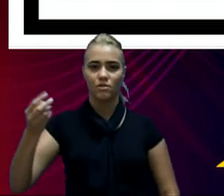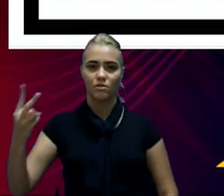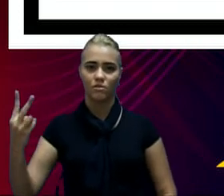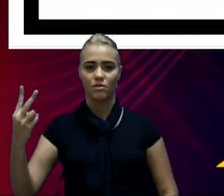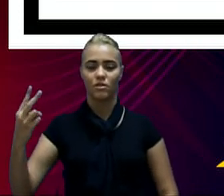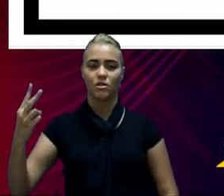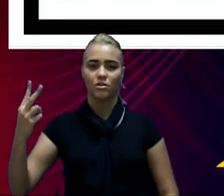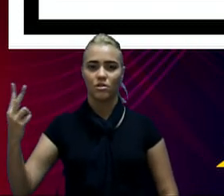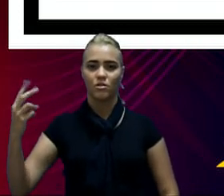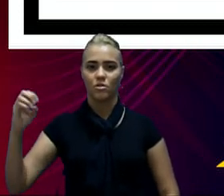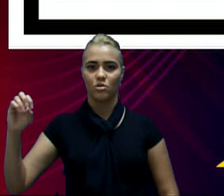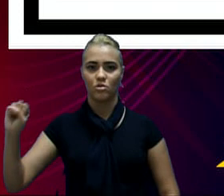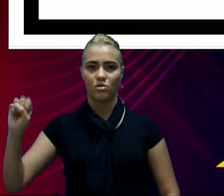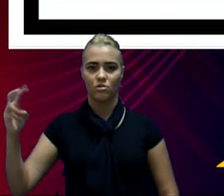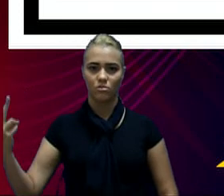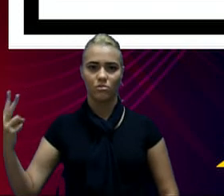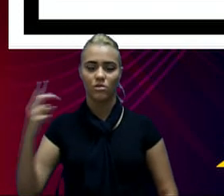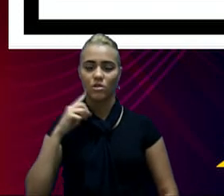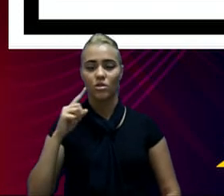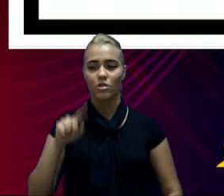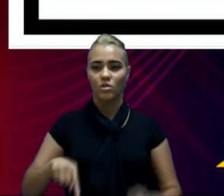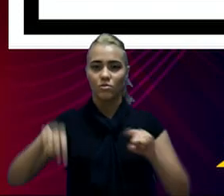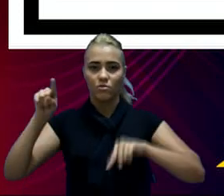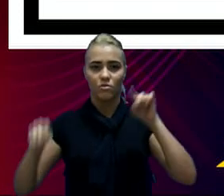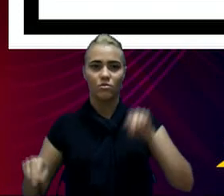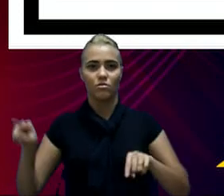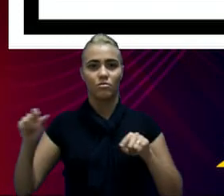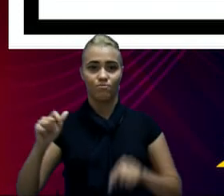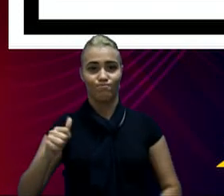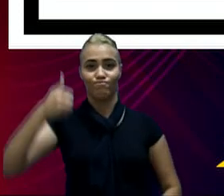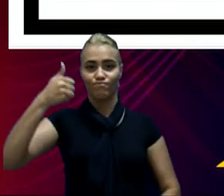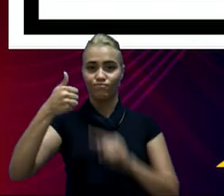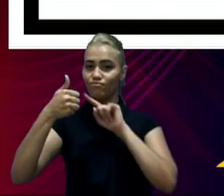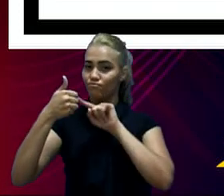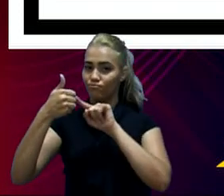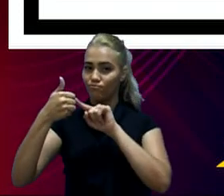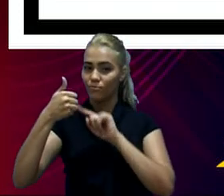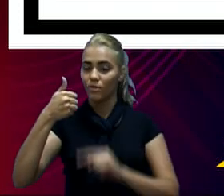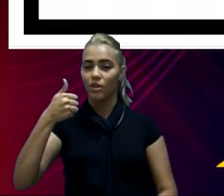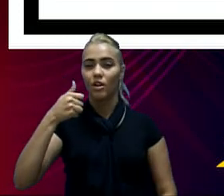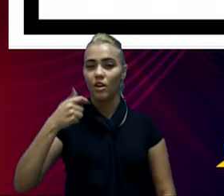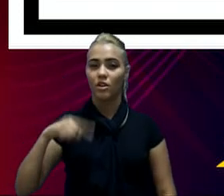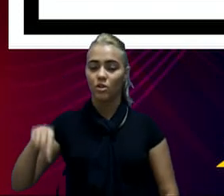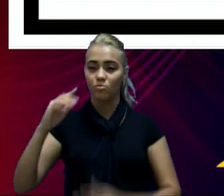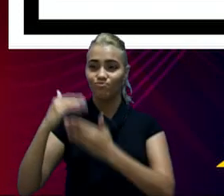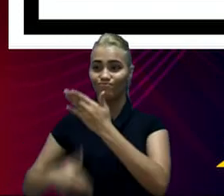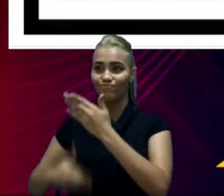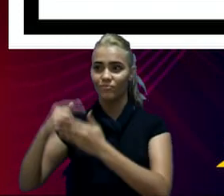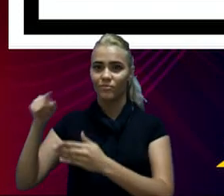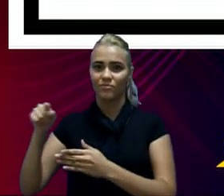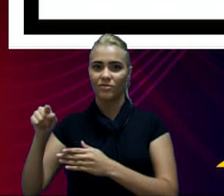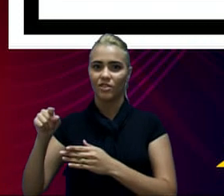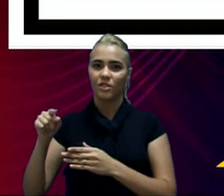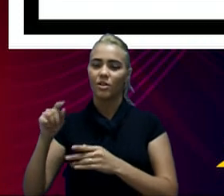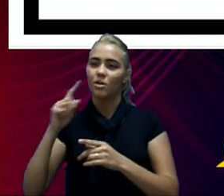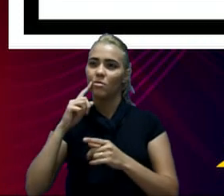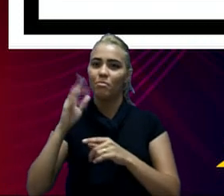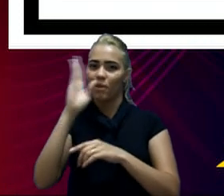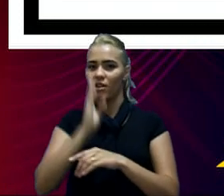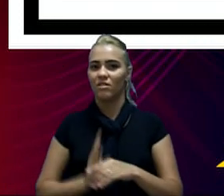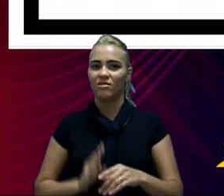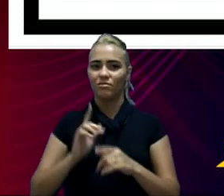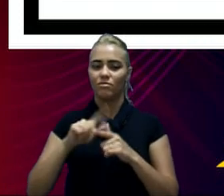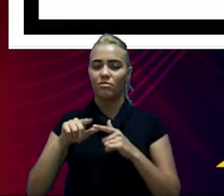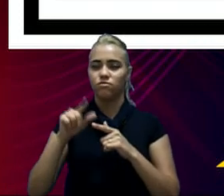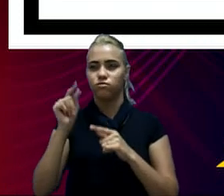282.000, uma variação nominal positiva, porém, se descontar da inflação, nós temos aí uma variação negativa da ordem de 3